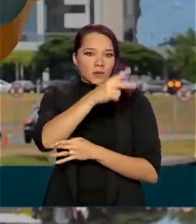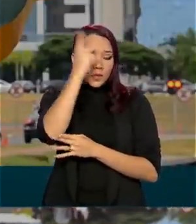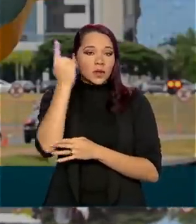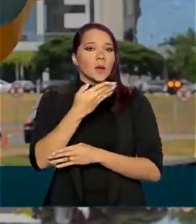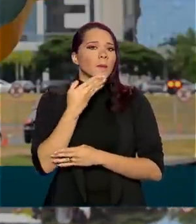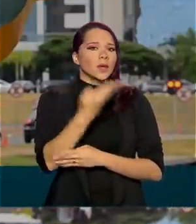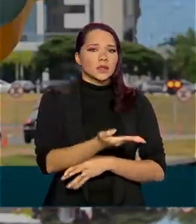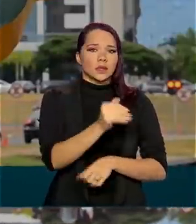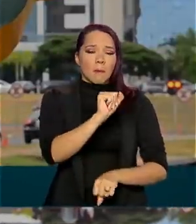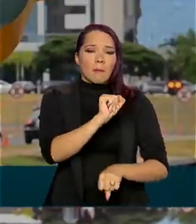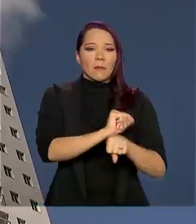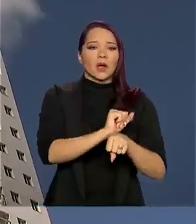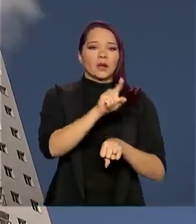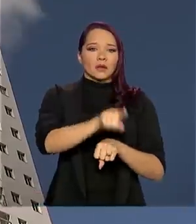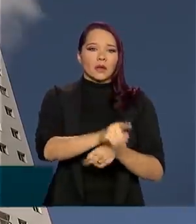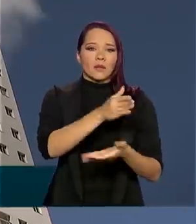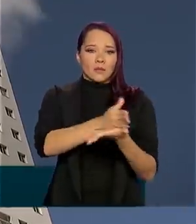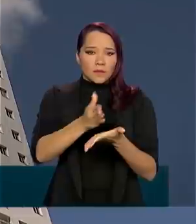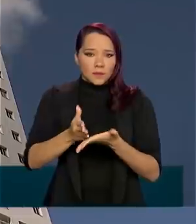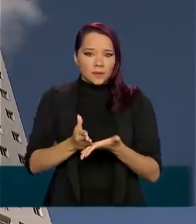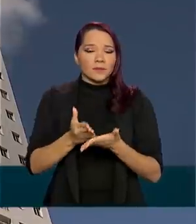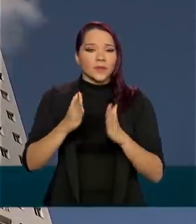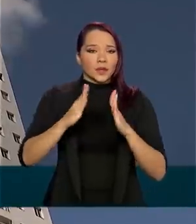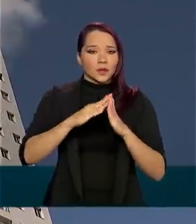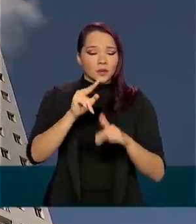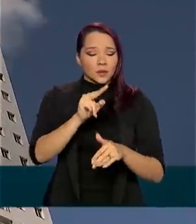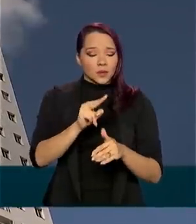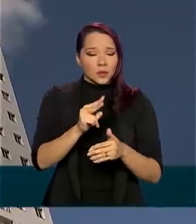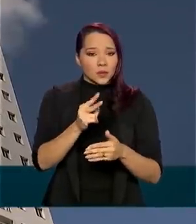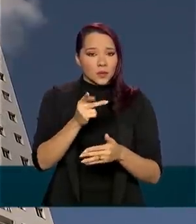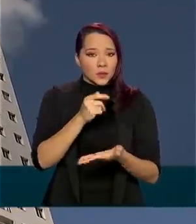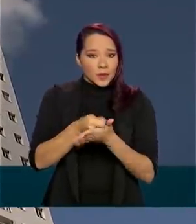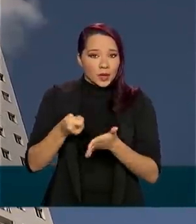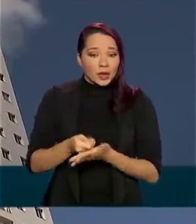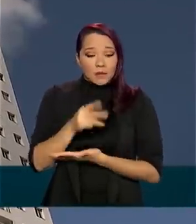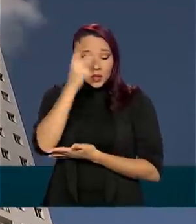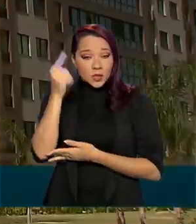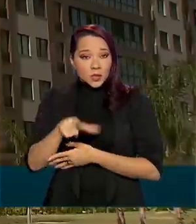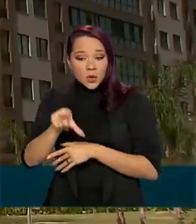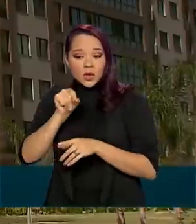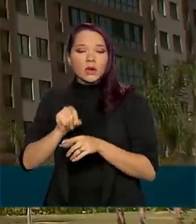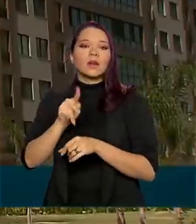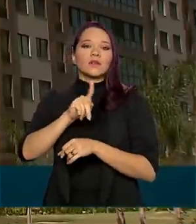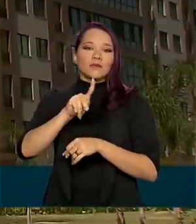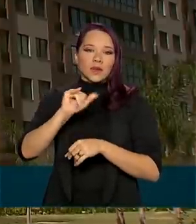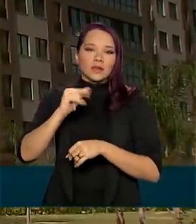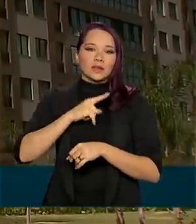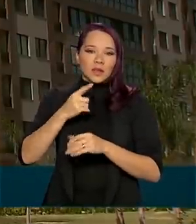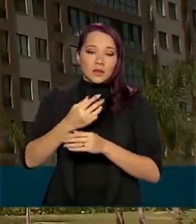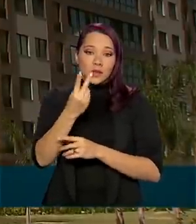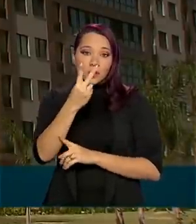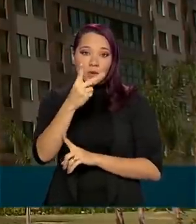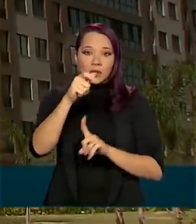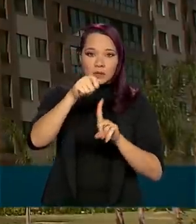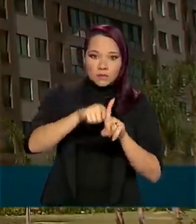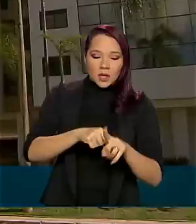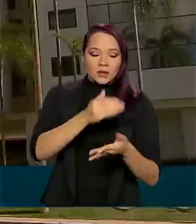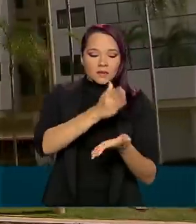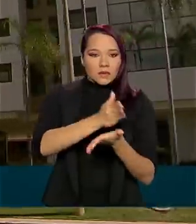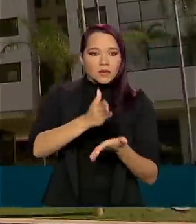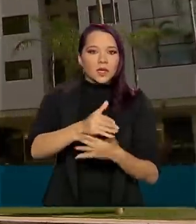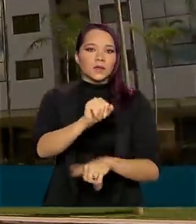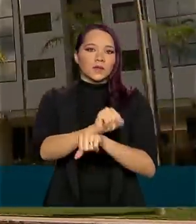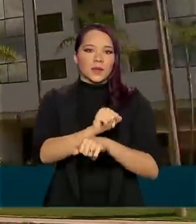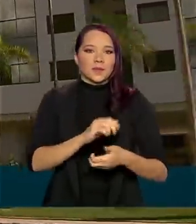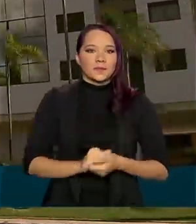a pausa na prestação habitacional. E quem optou por esse alívio temporário nas contas terá mais dois meses de parcelas suspensas.